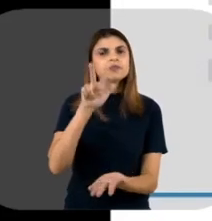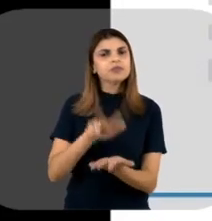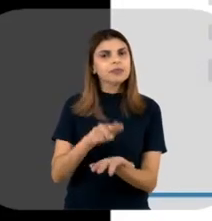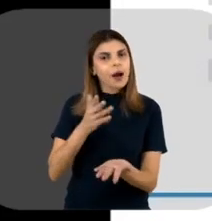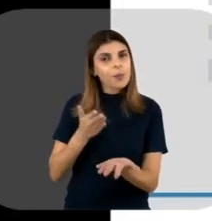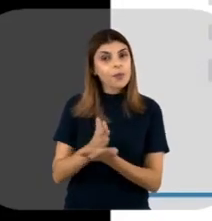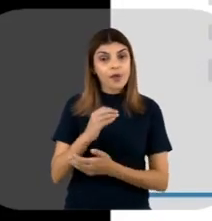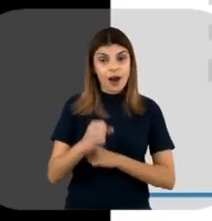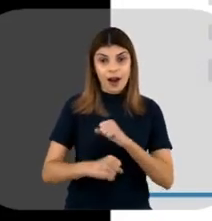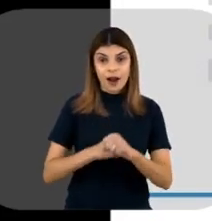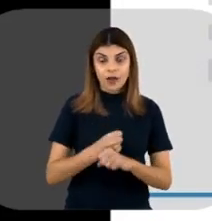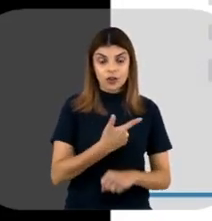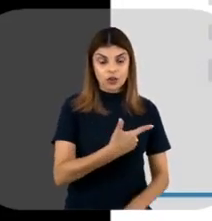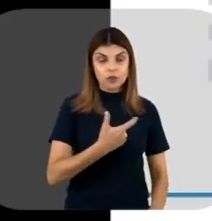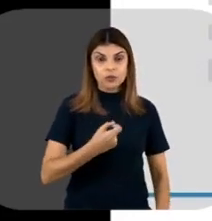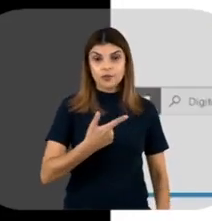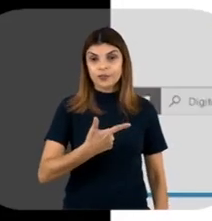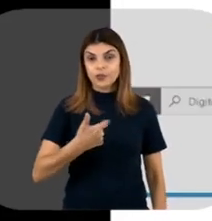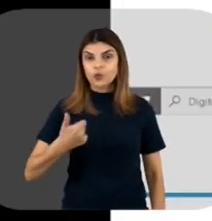aprovados agora em 2021.